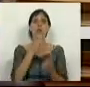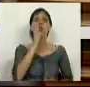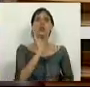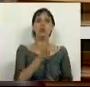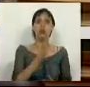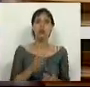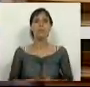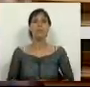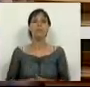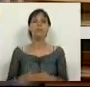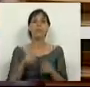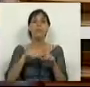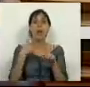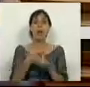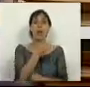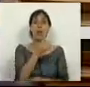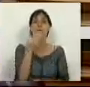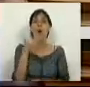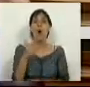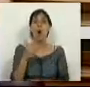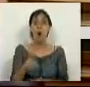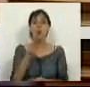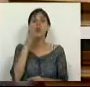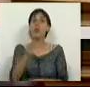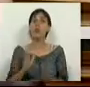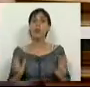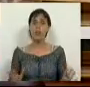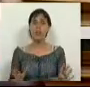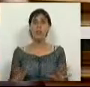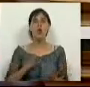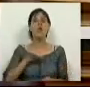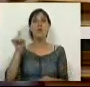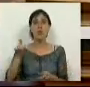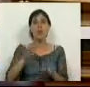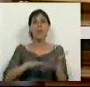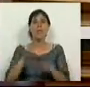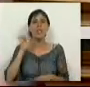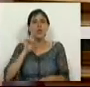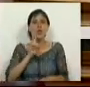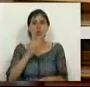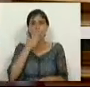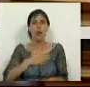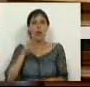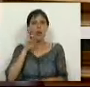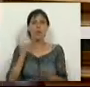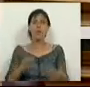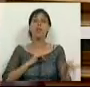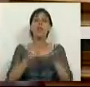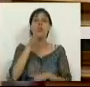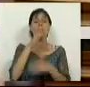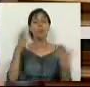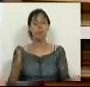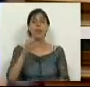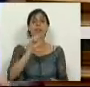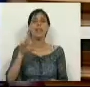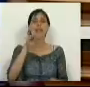disse para 2011 e o que é que diz? Só os senhores é que se fazem de surdos. Sr. Deputado